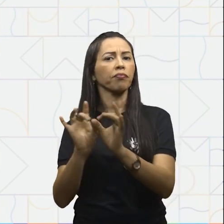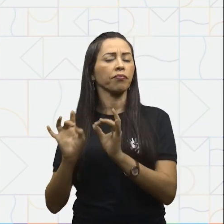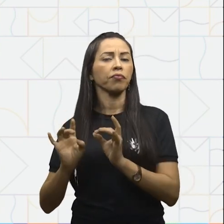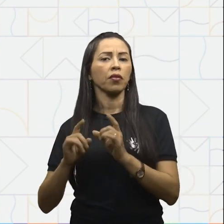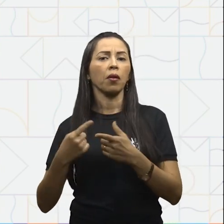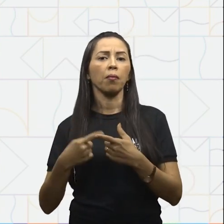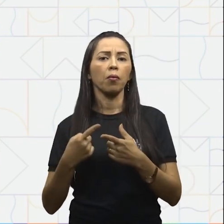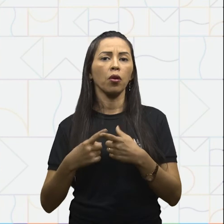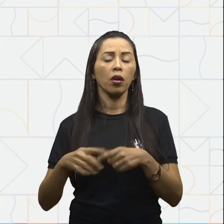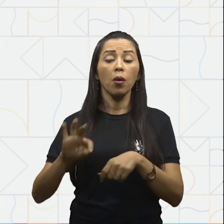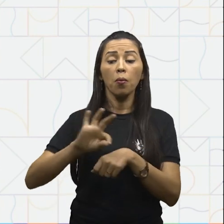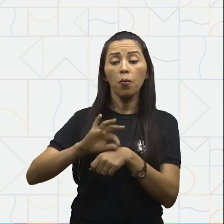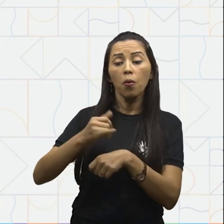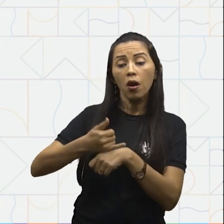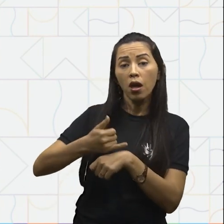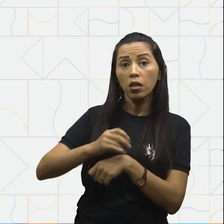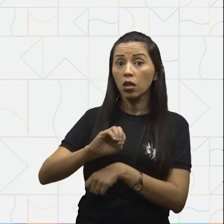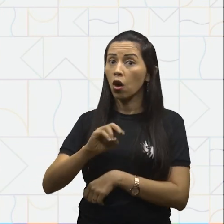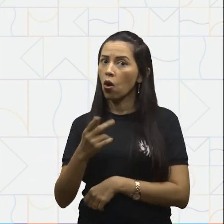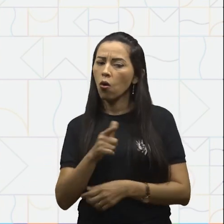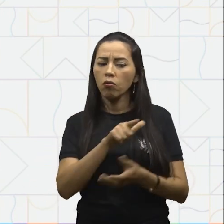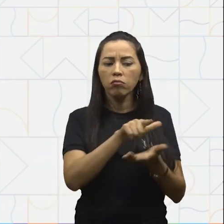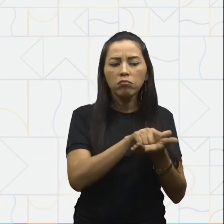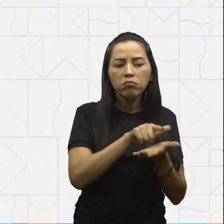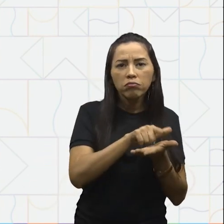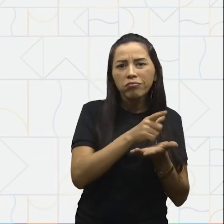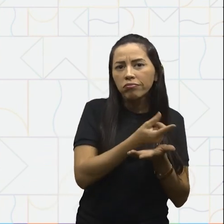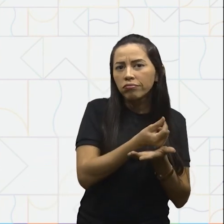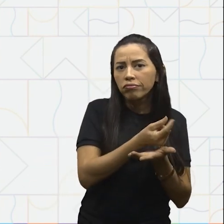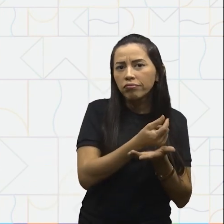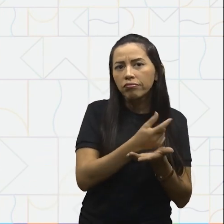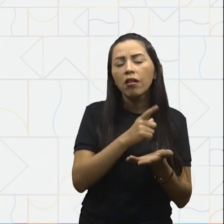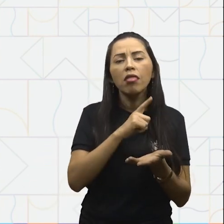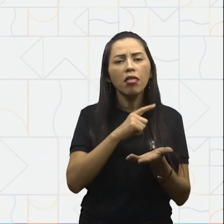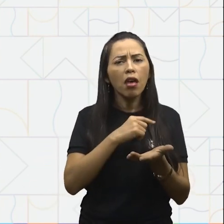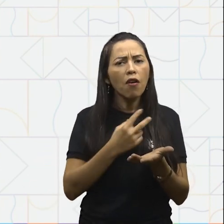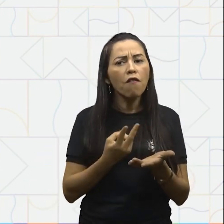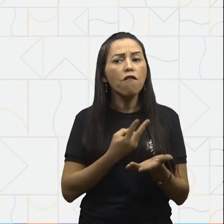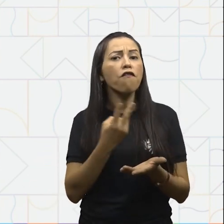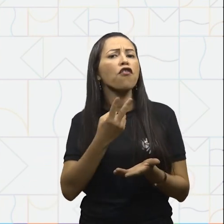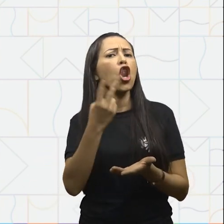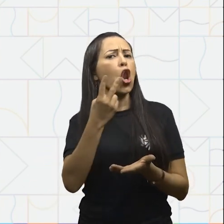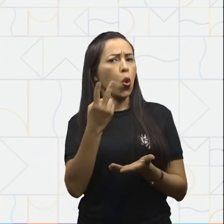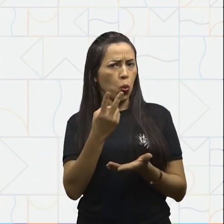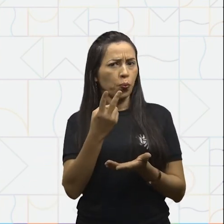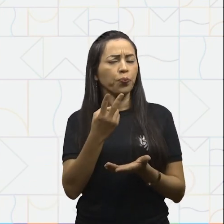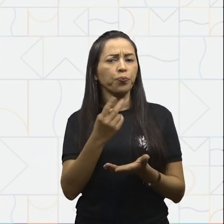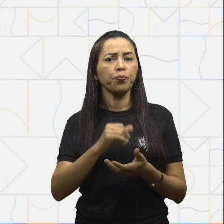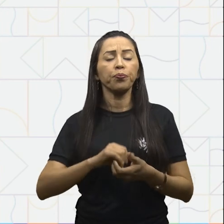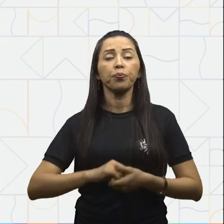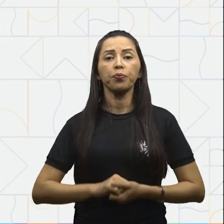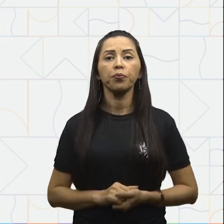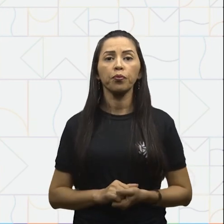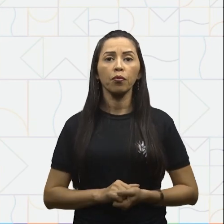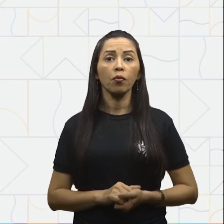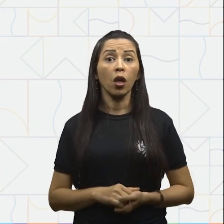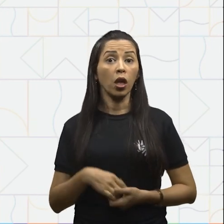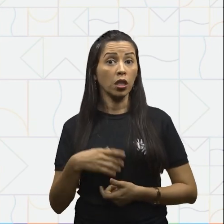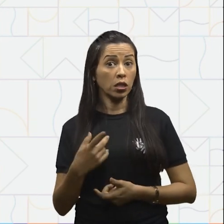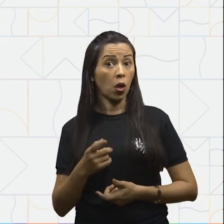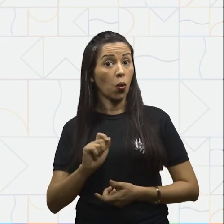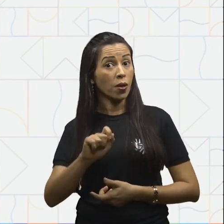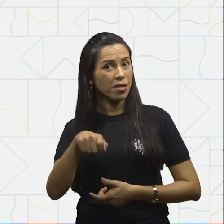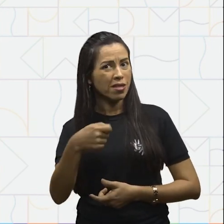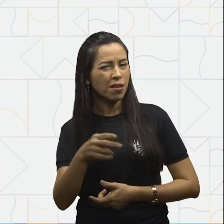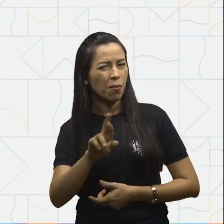cada moeda ou cédula possui um valor determinado. O símbolo